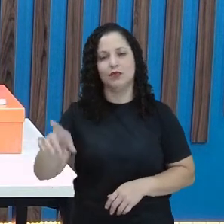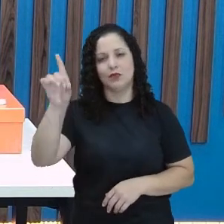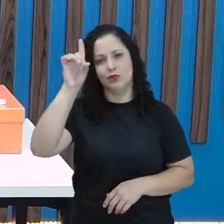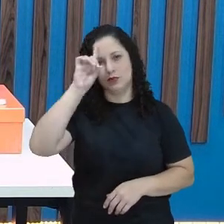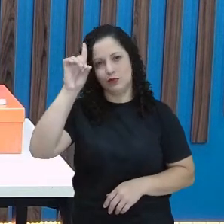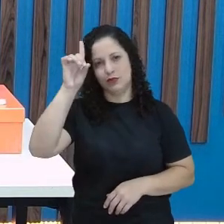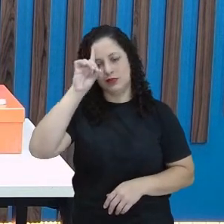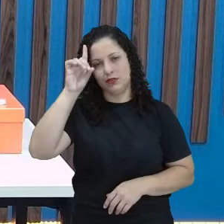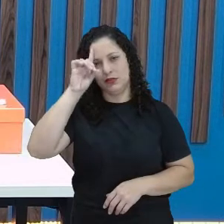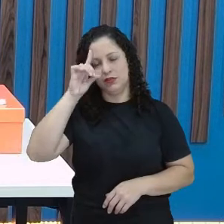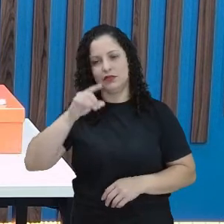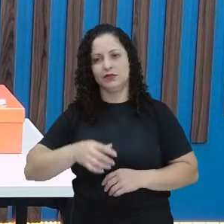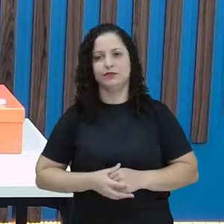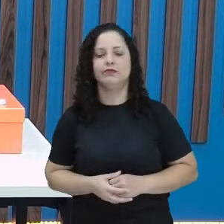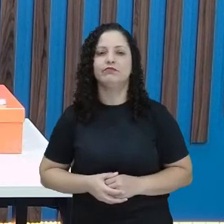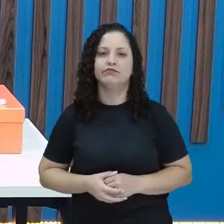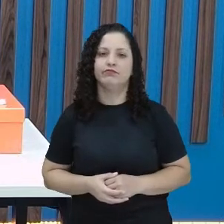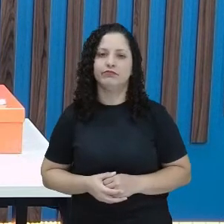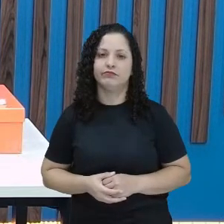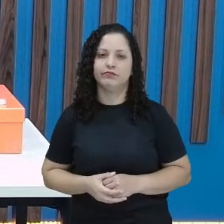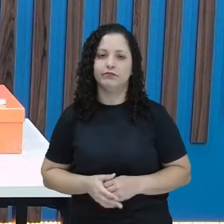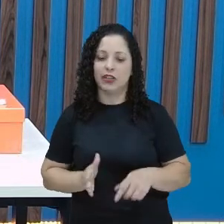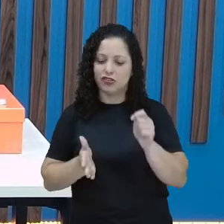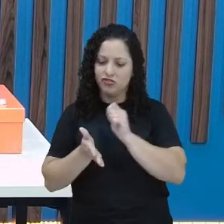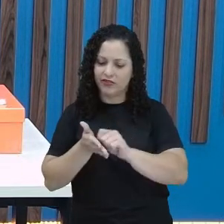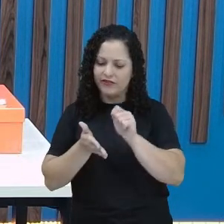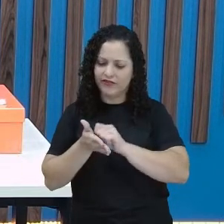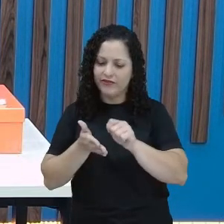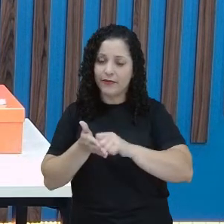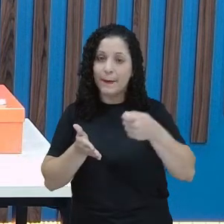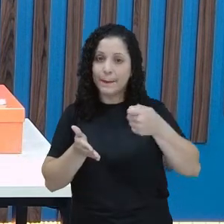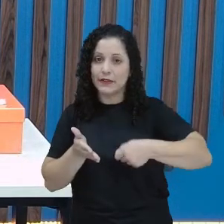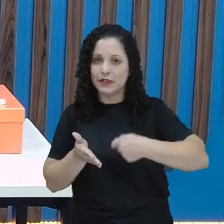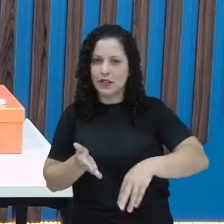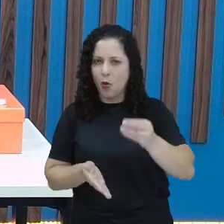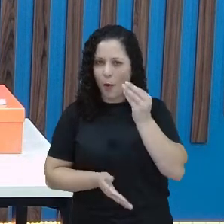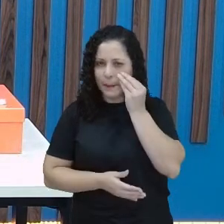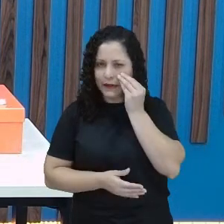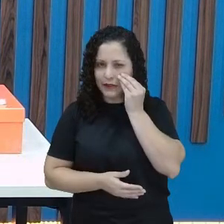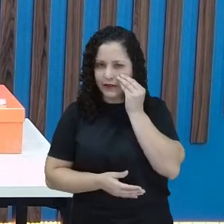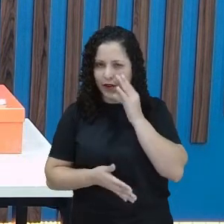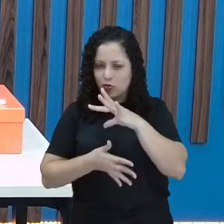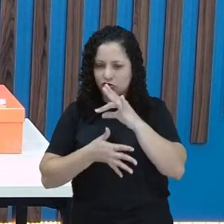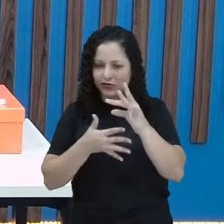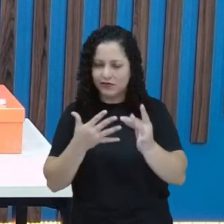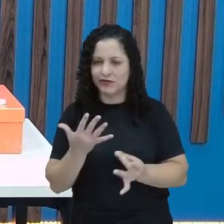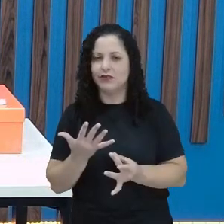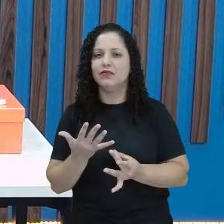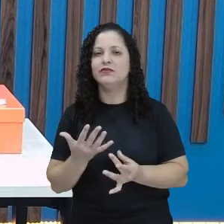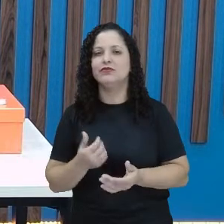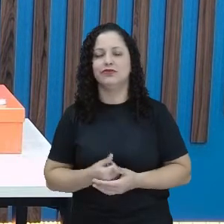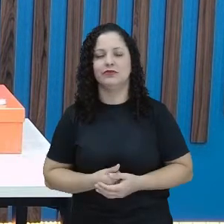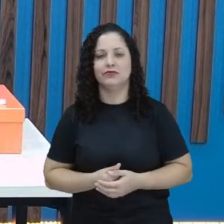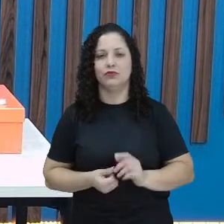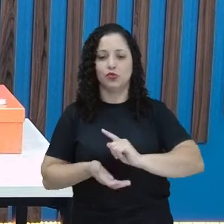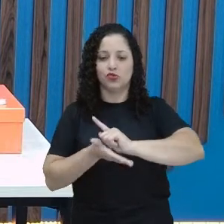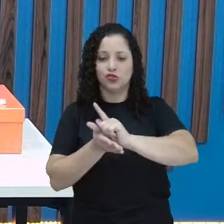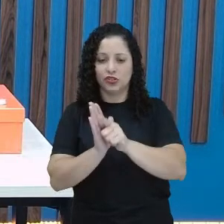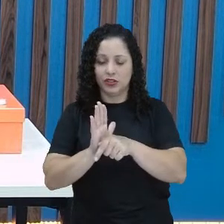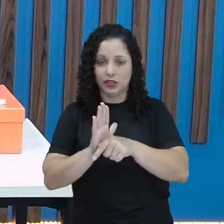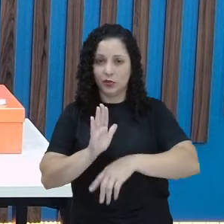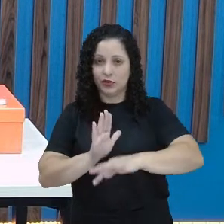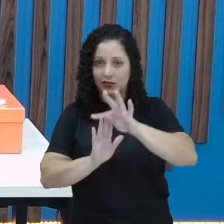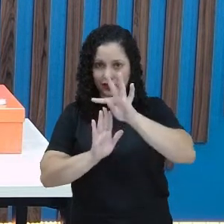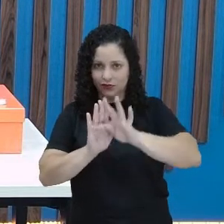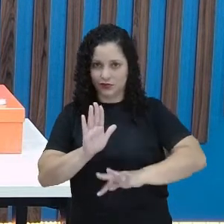Então, para a gente escrever isso, a gente precisa observar os detalhes de um bilhete, do gênero textual